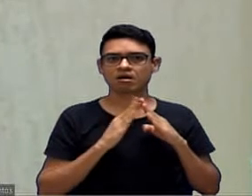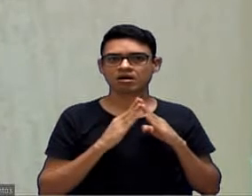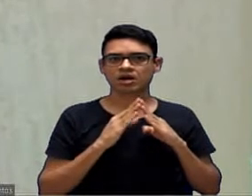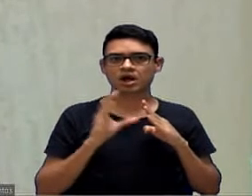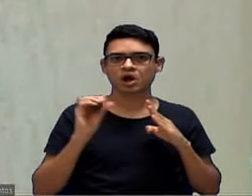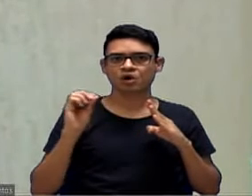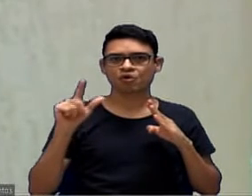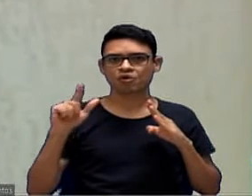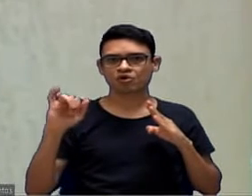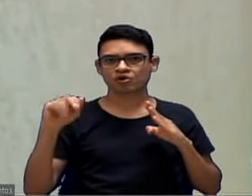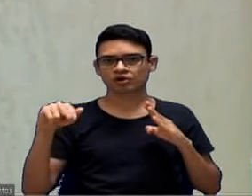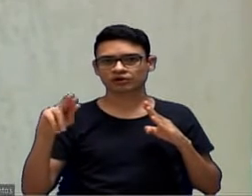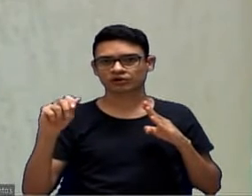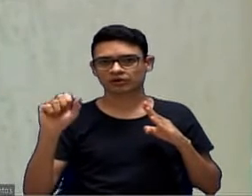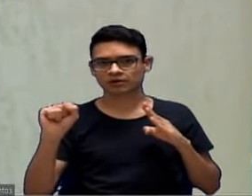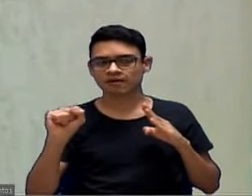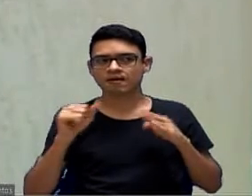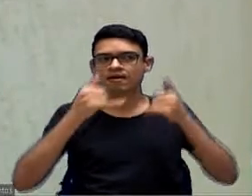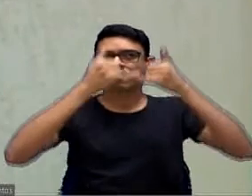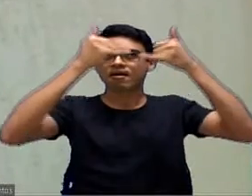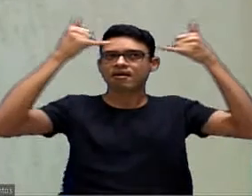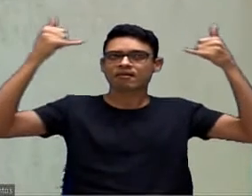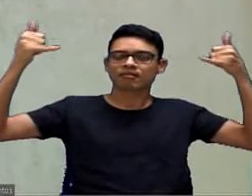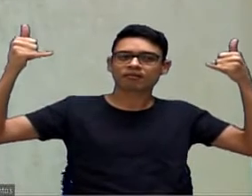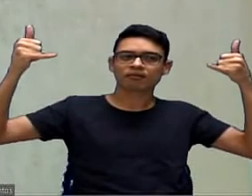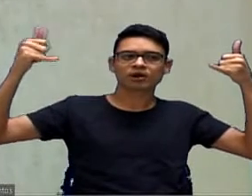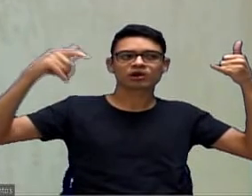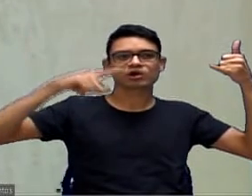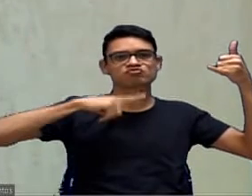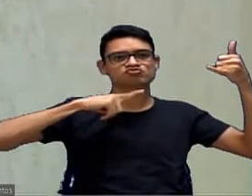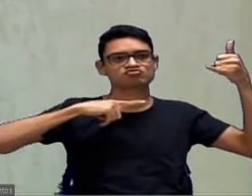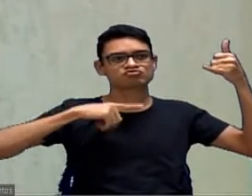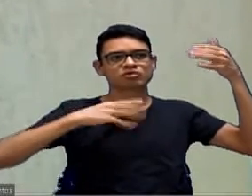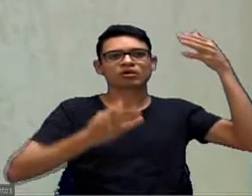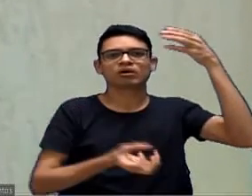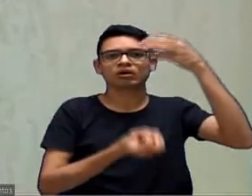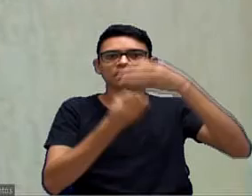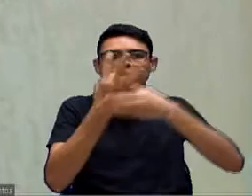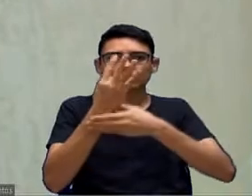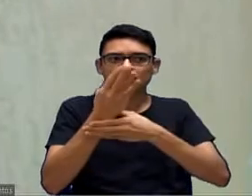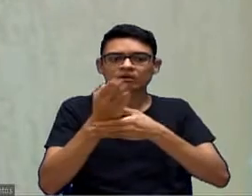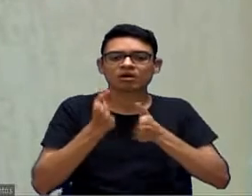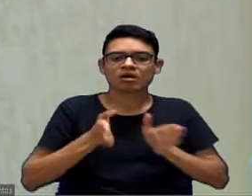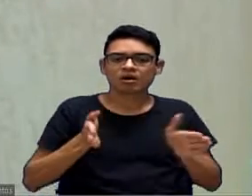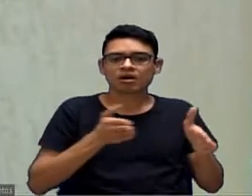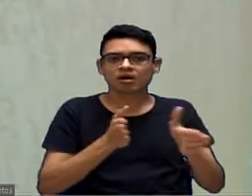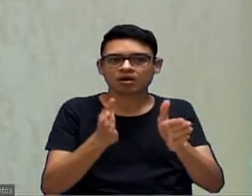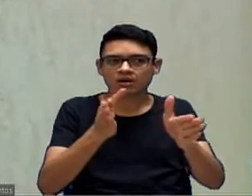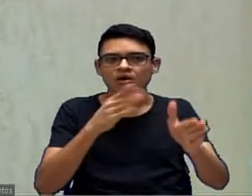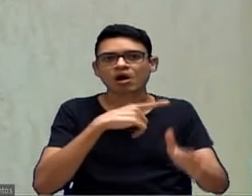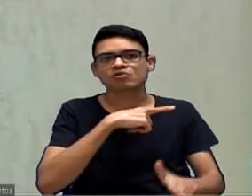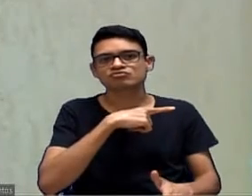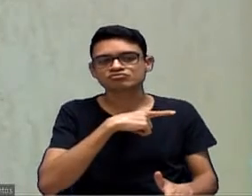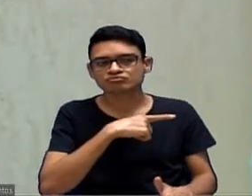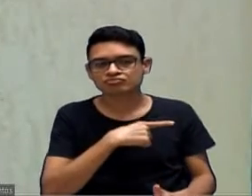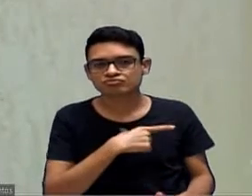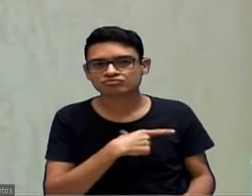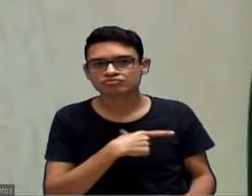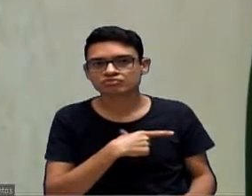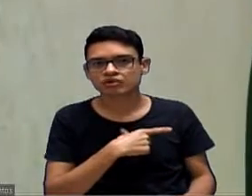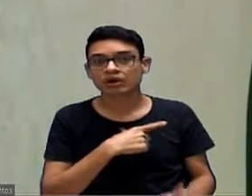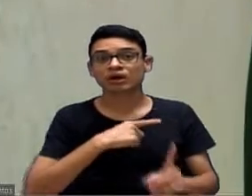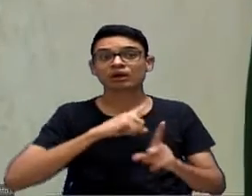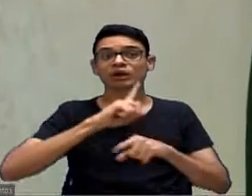elétrica, fizeram a parte de asfalto, aí houve a